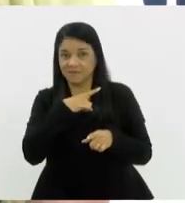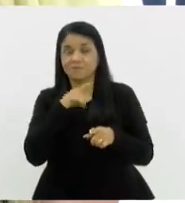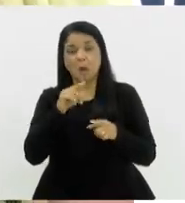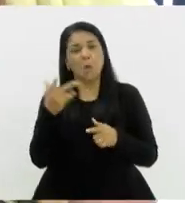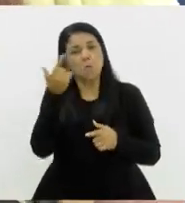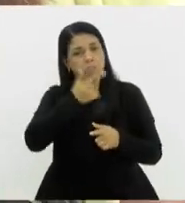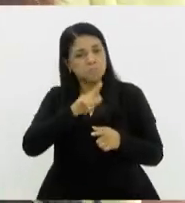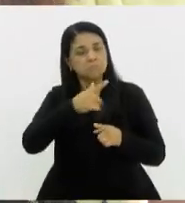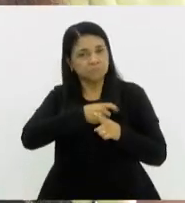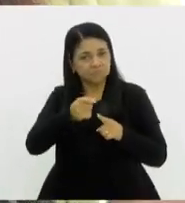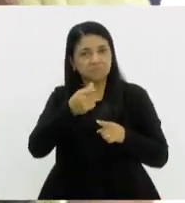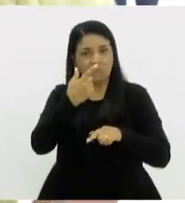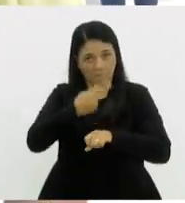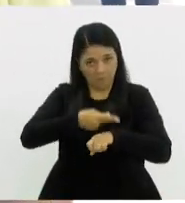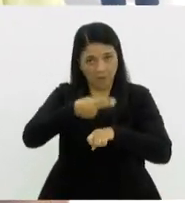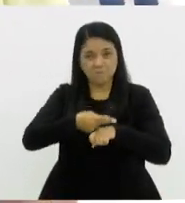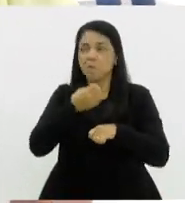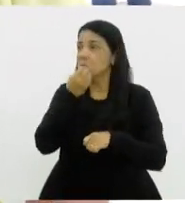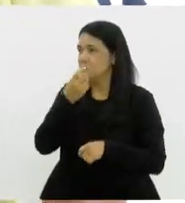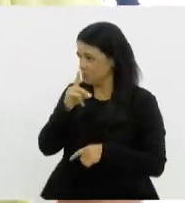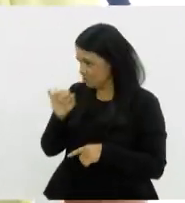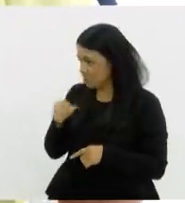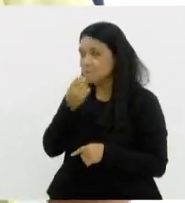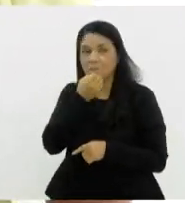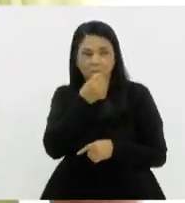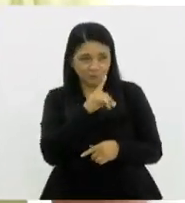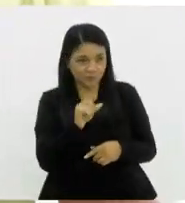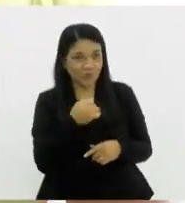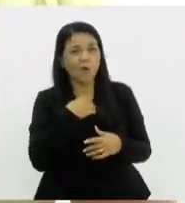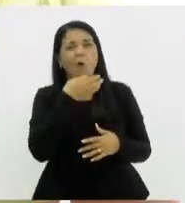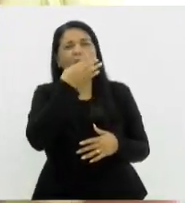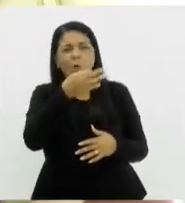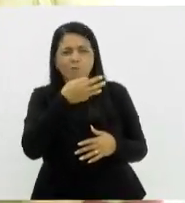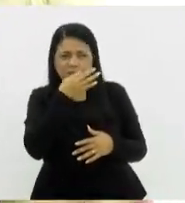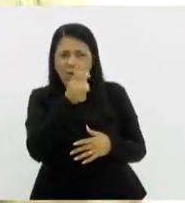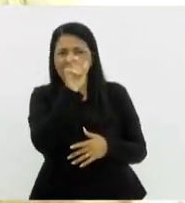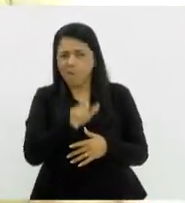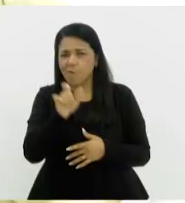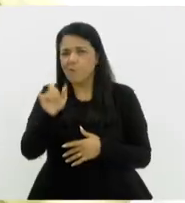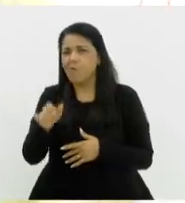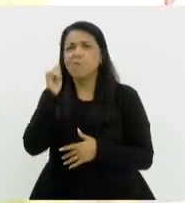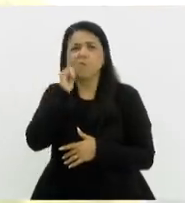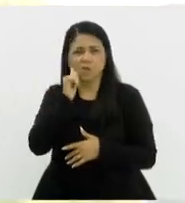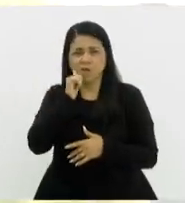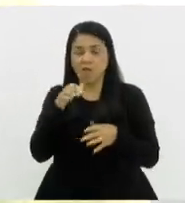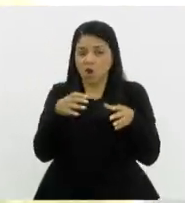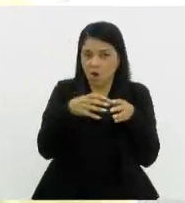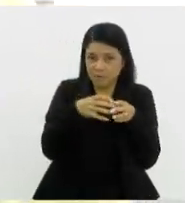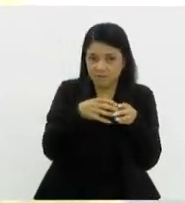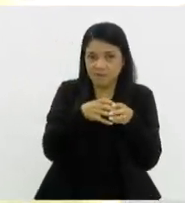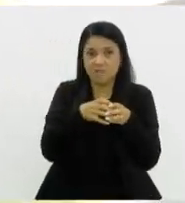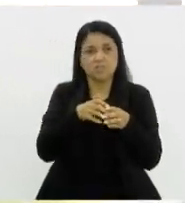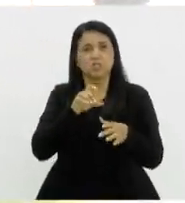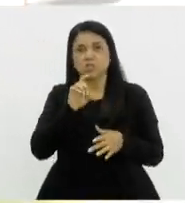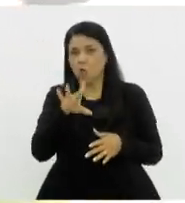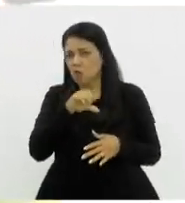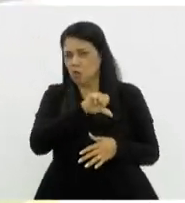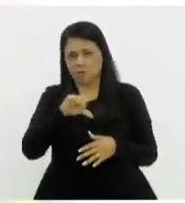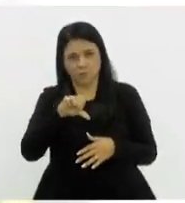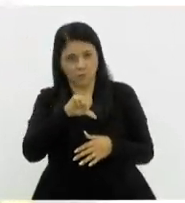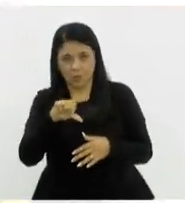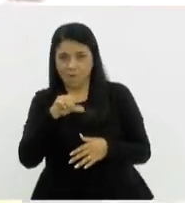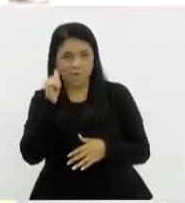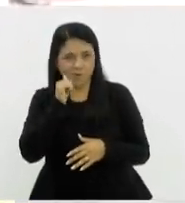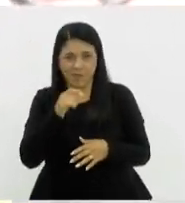prêmio? Bom dia. Bom dia. Sem dúvida, a opinião dessas mulheres e esses comitês, que não é só o das 99 mulheres, tem uma